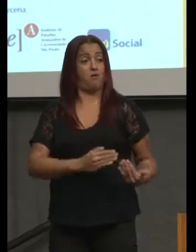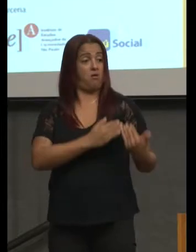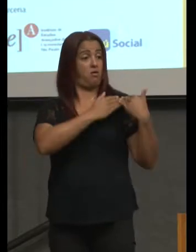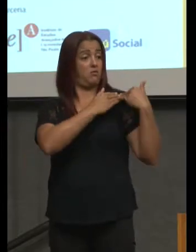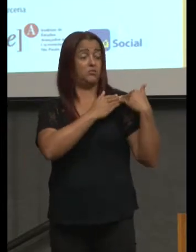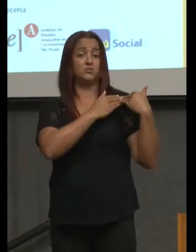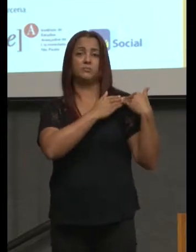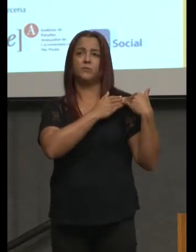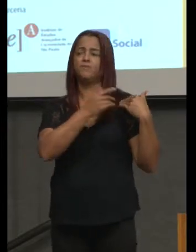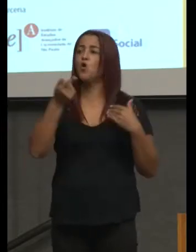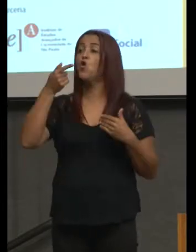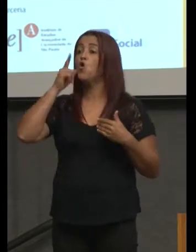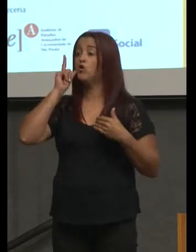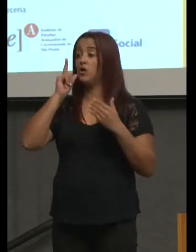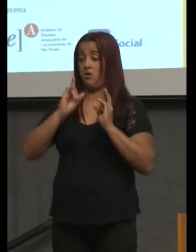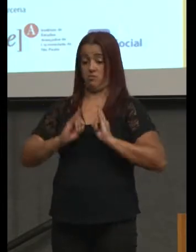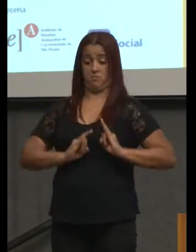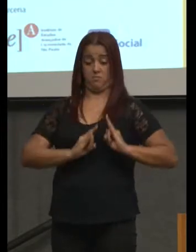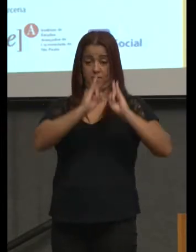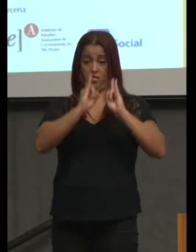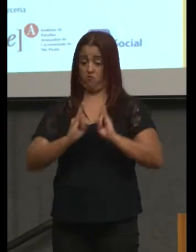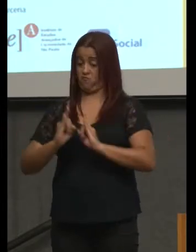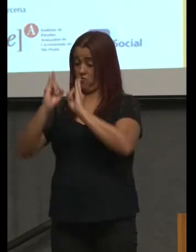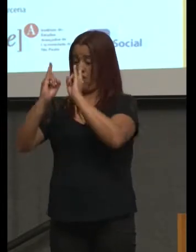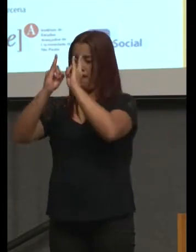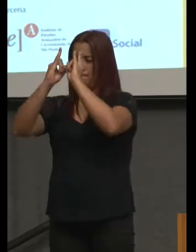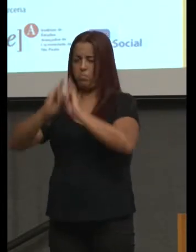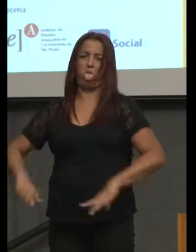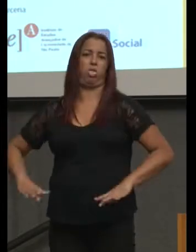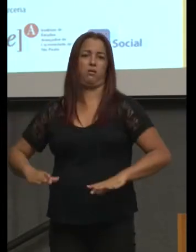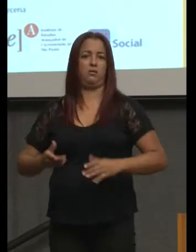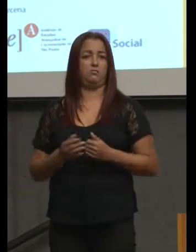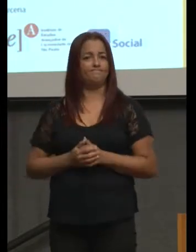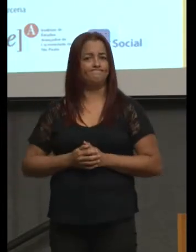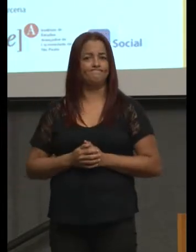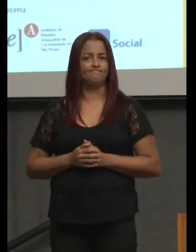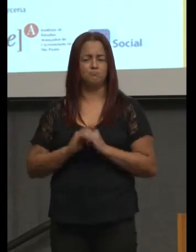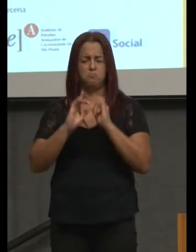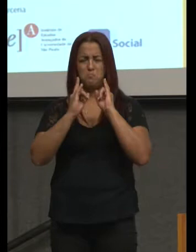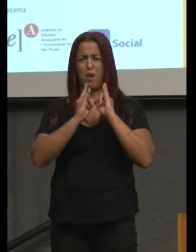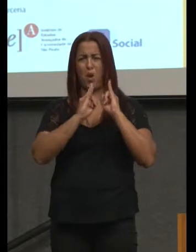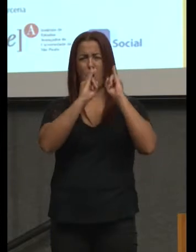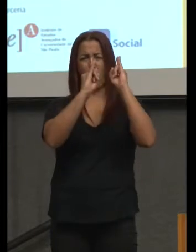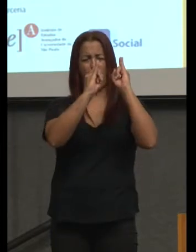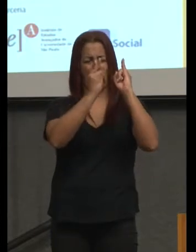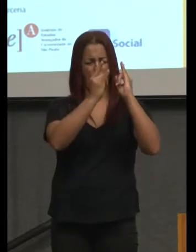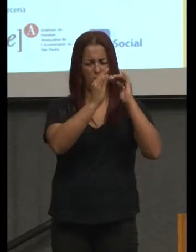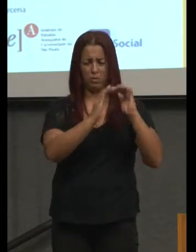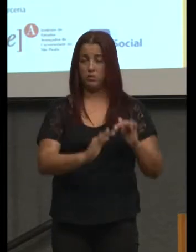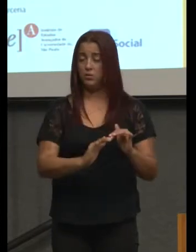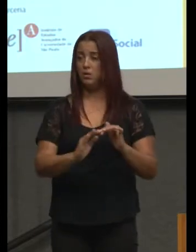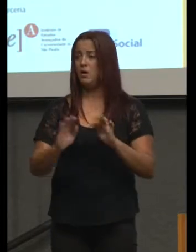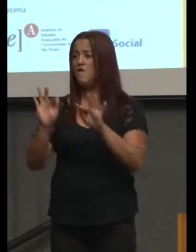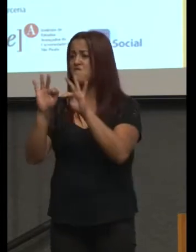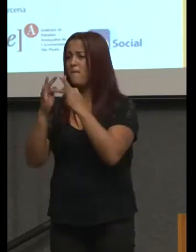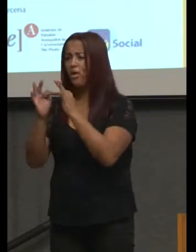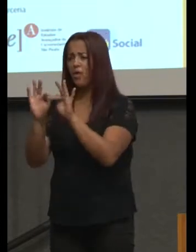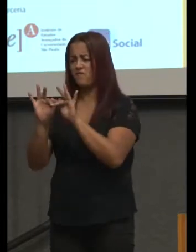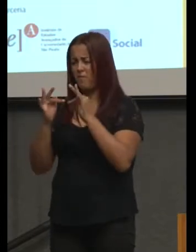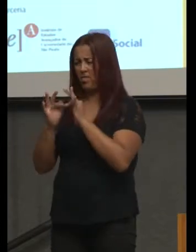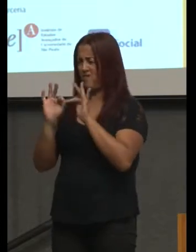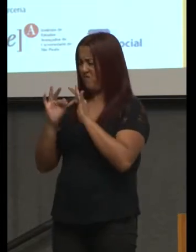Caíram dois prédios ontem e uma centena de famílias ficou sem onde morar, alguns morreram, etc.